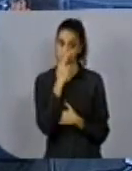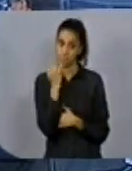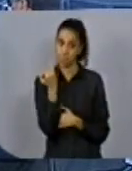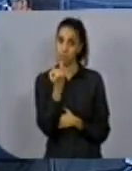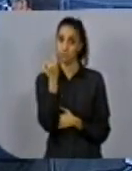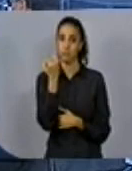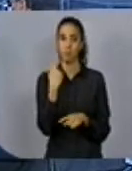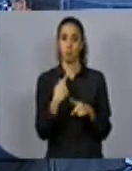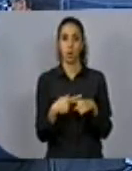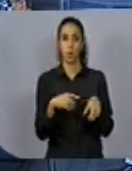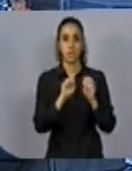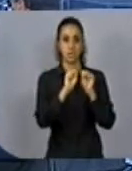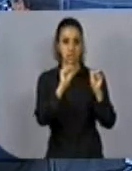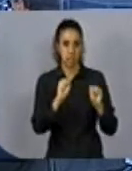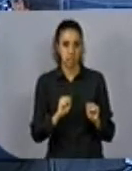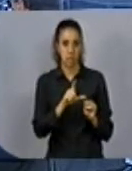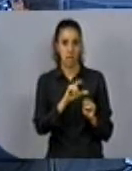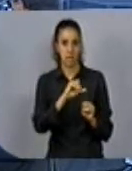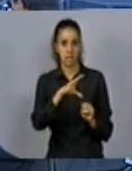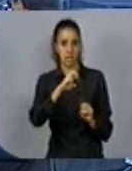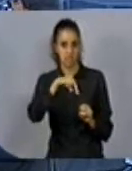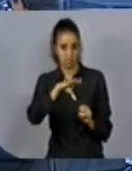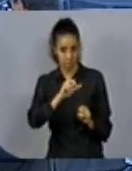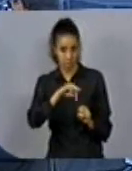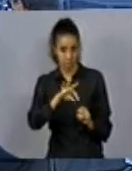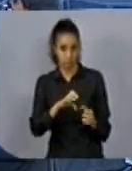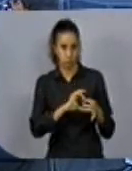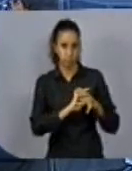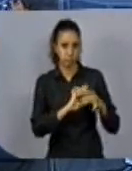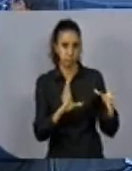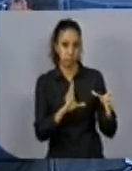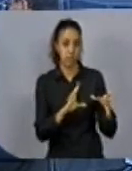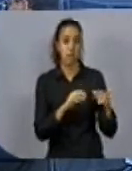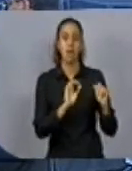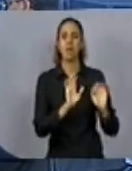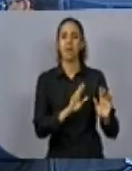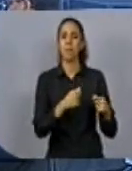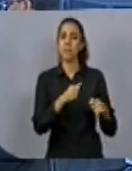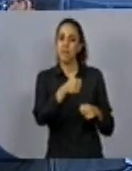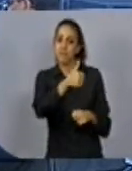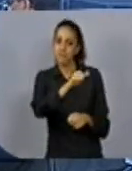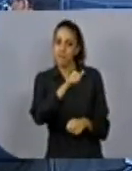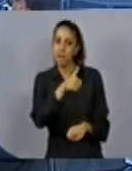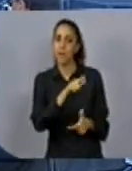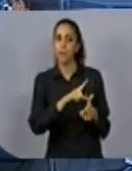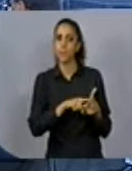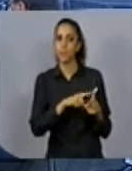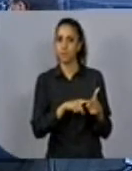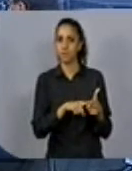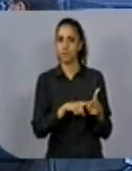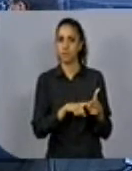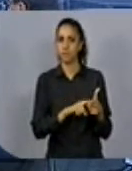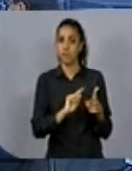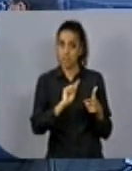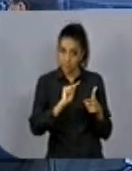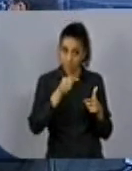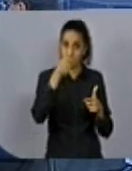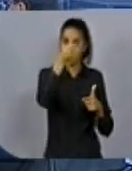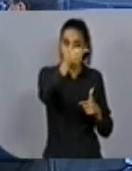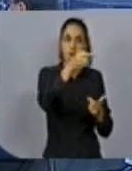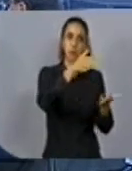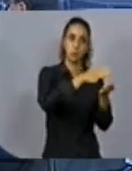porque o sistema de licenciamento, ele precisa poder avaliar essa questão antes de autorizar